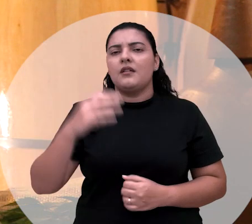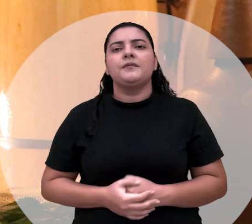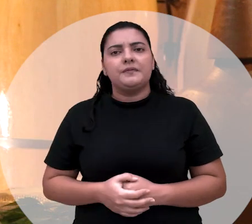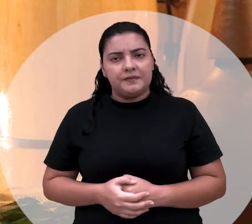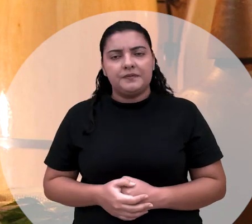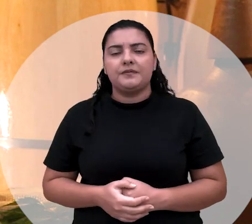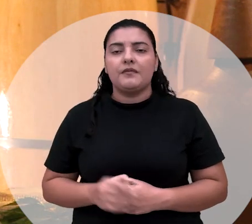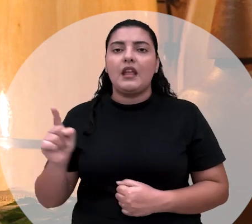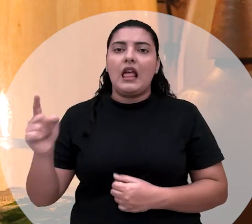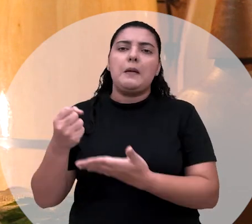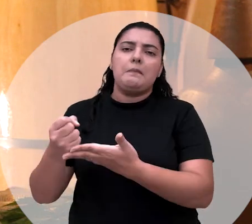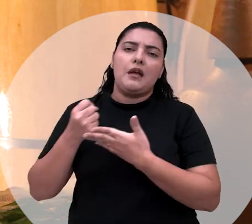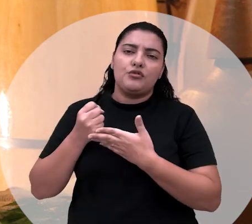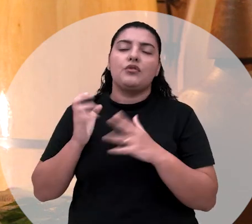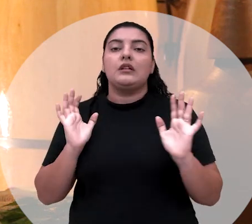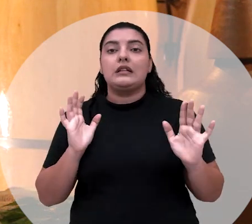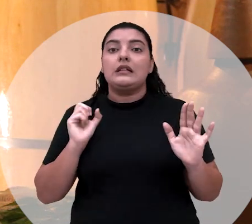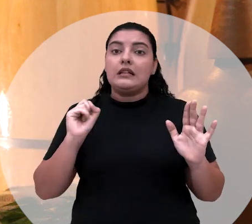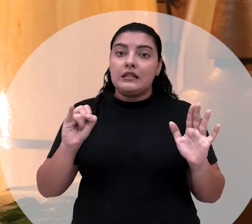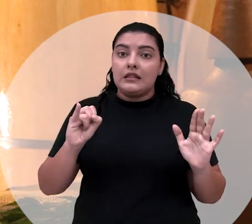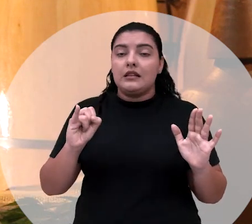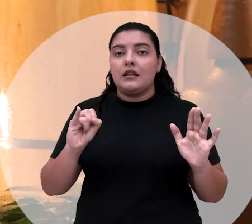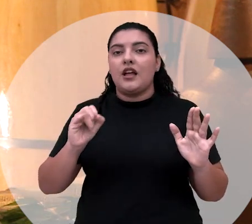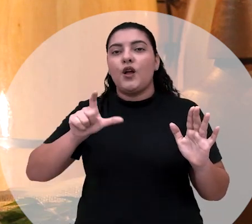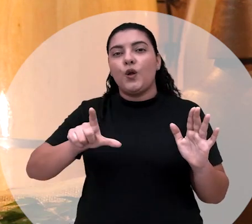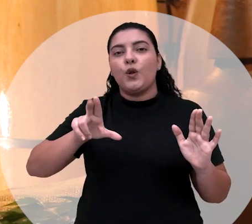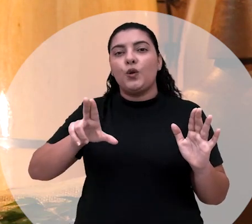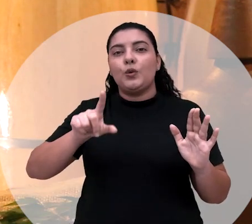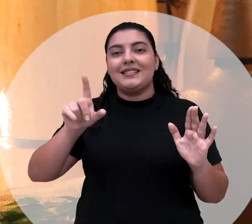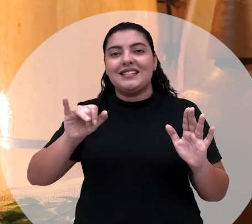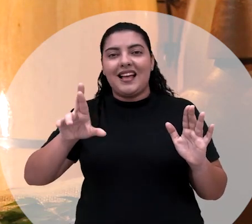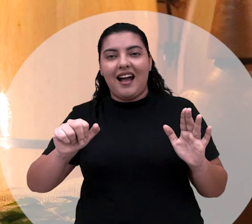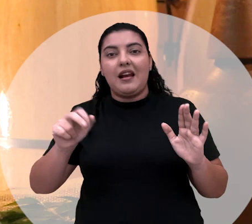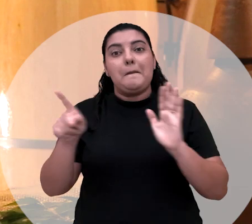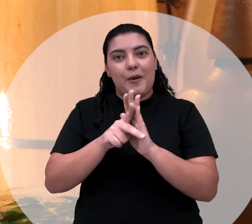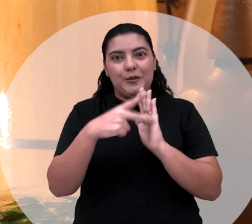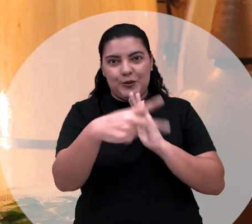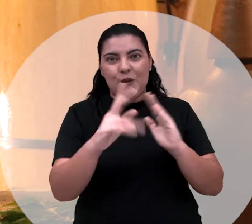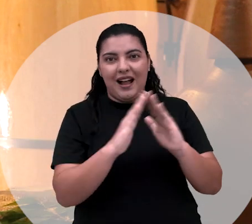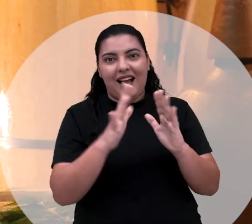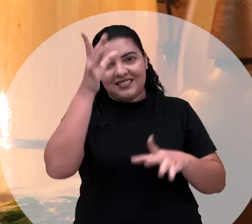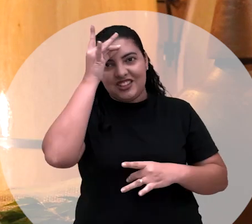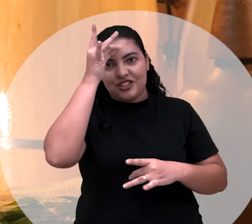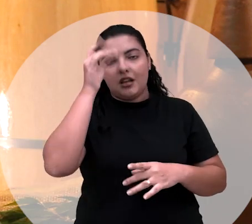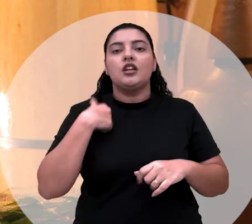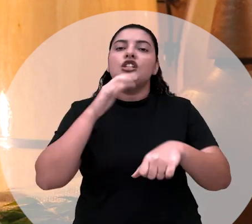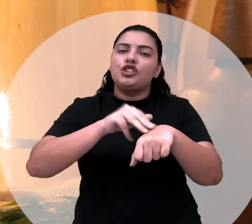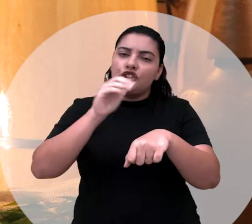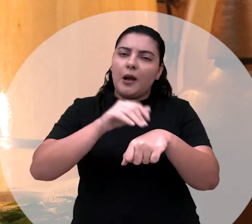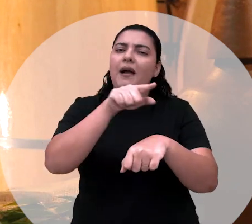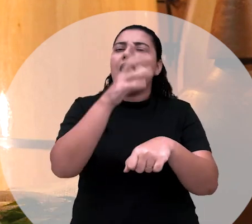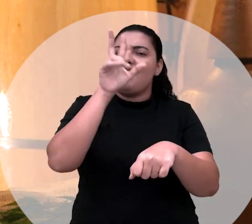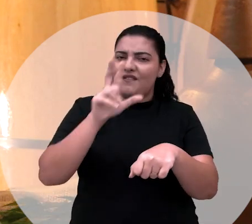Umbanda, e ela me auxiliou, disse, olha, se você tem a dona Luziária, que é a entidade da sua casa, você chama ela, que ela